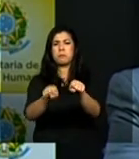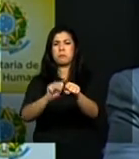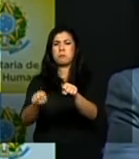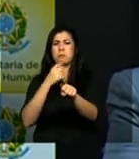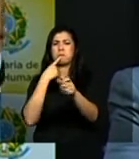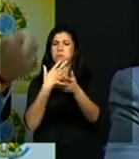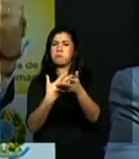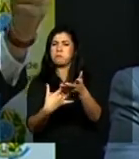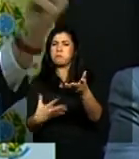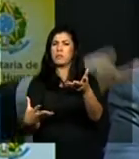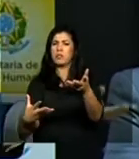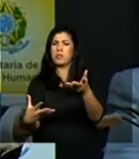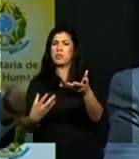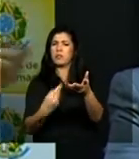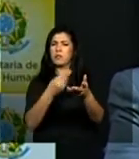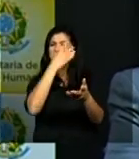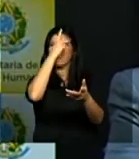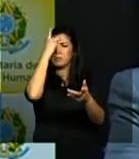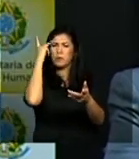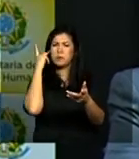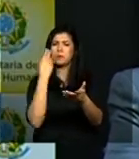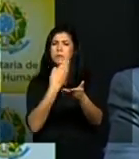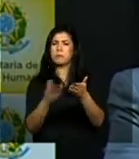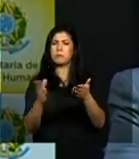vidas serem perdidas